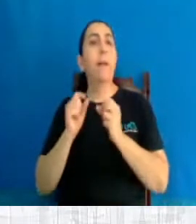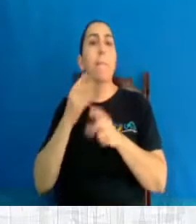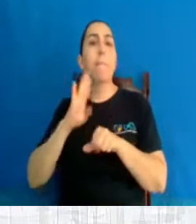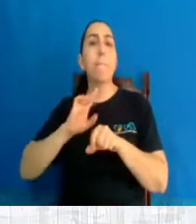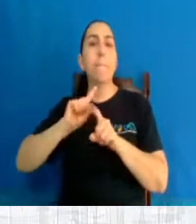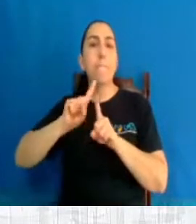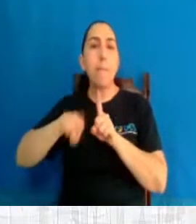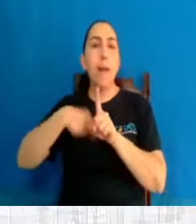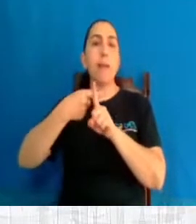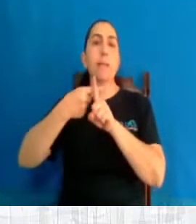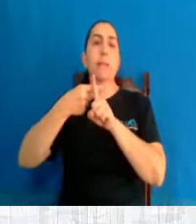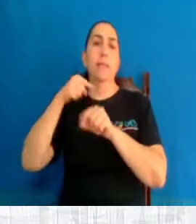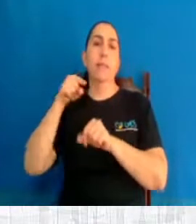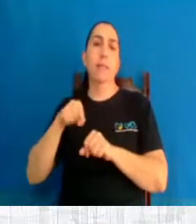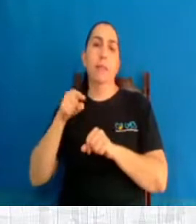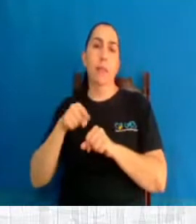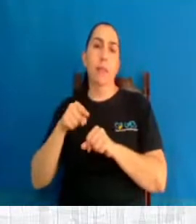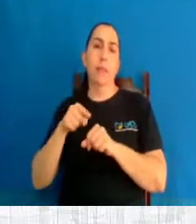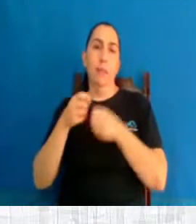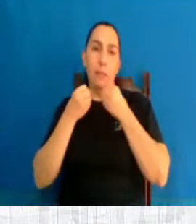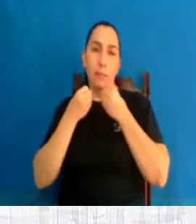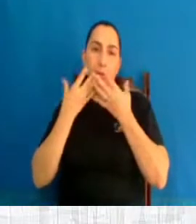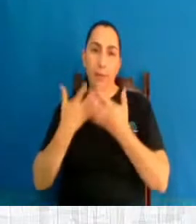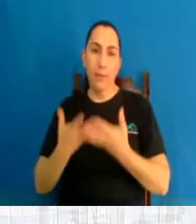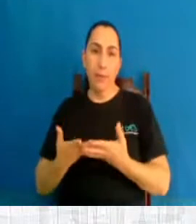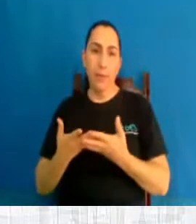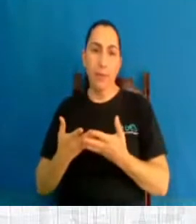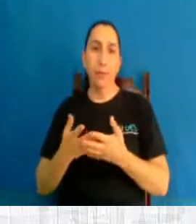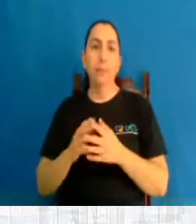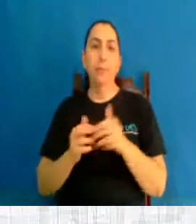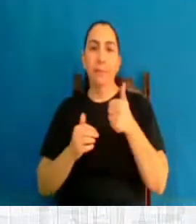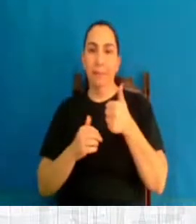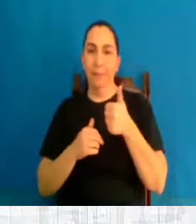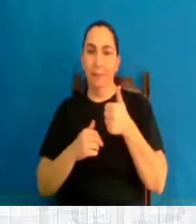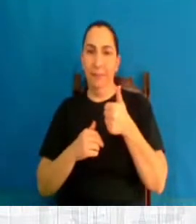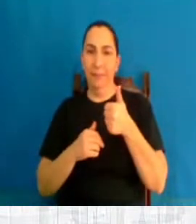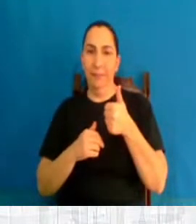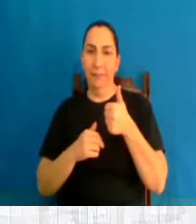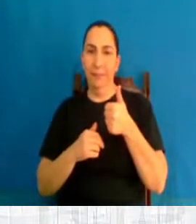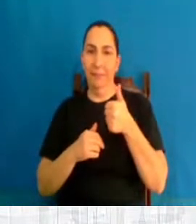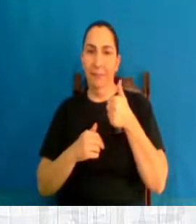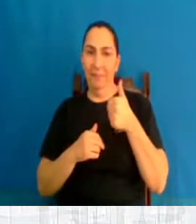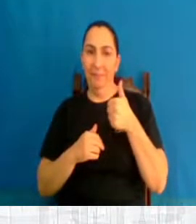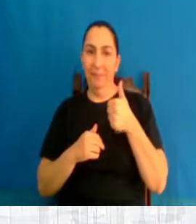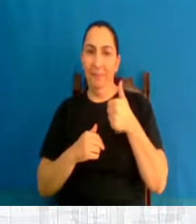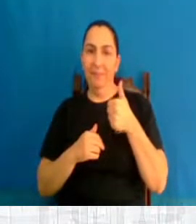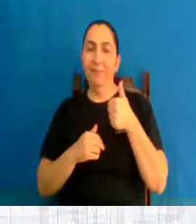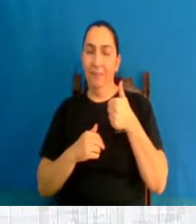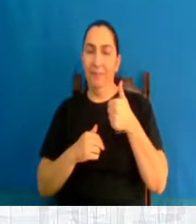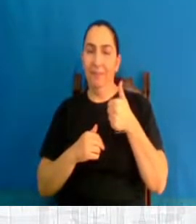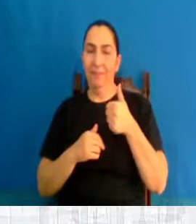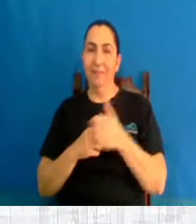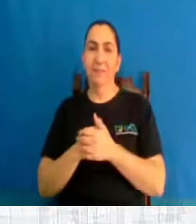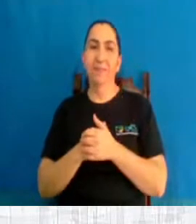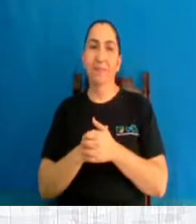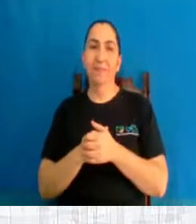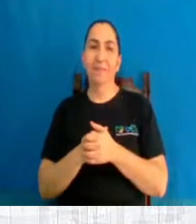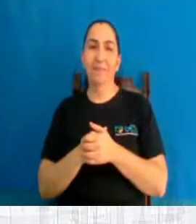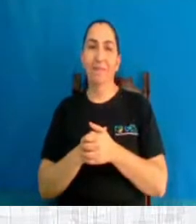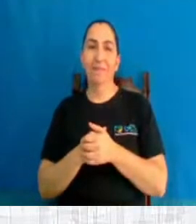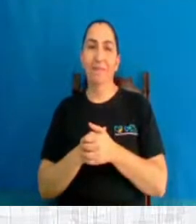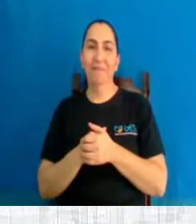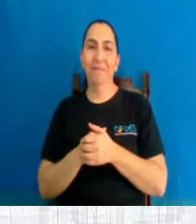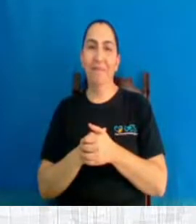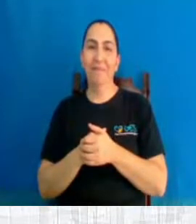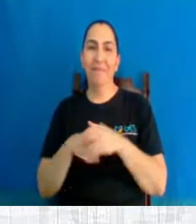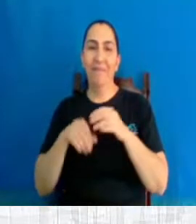maiores para elas. Meninas, eu tô falando muito rápido, preciso ir mais devagar, tá bom? Oba, essas meninas são feras,